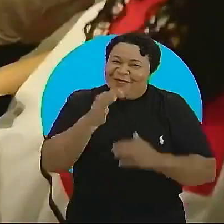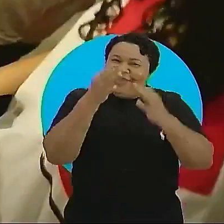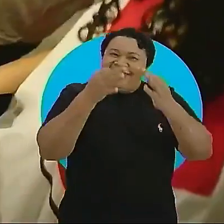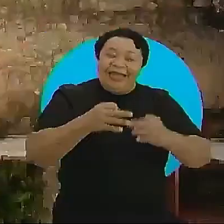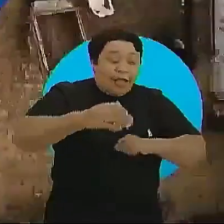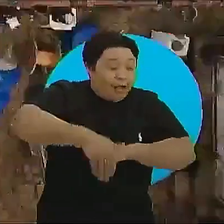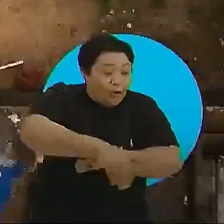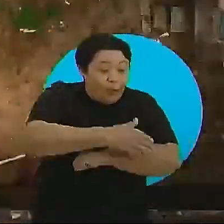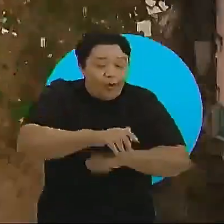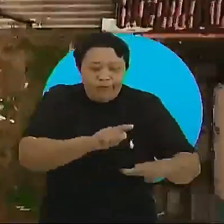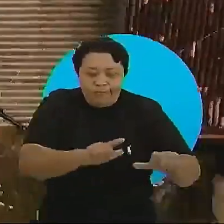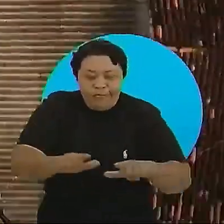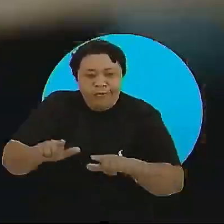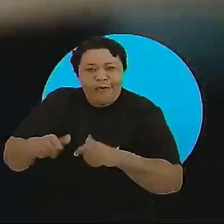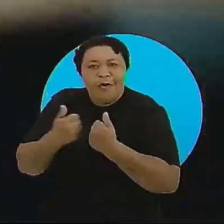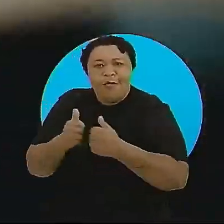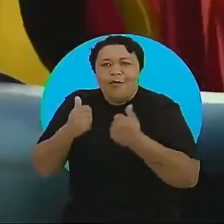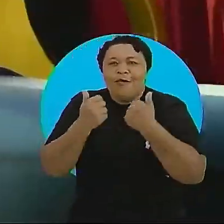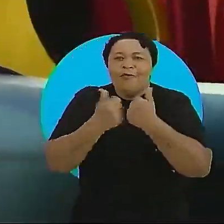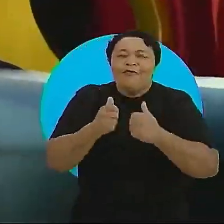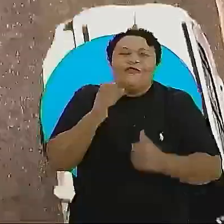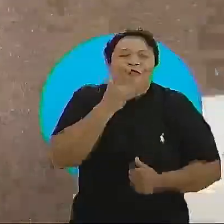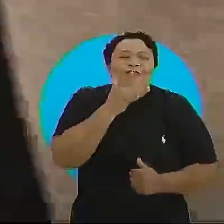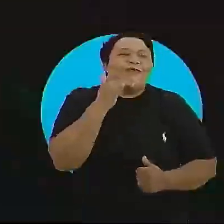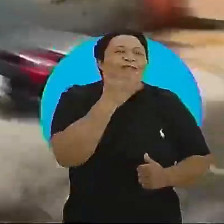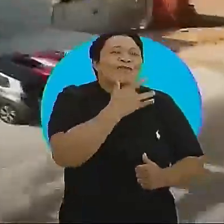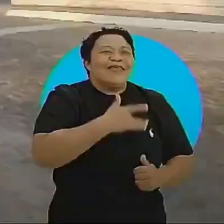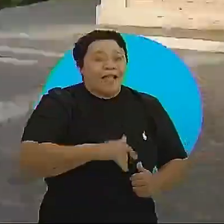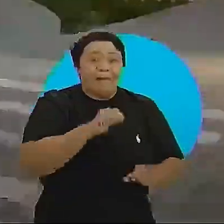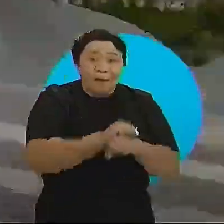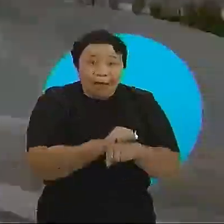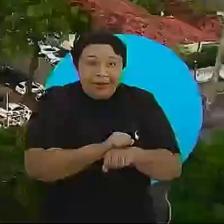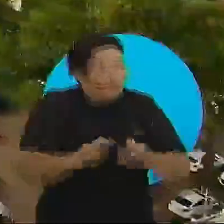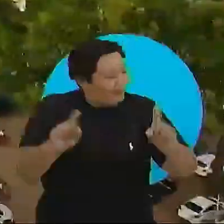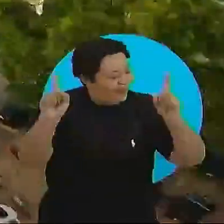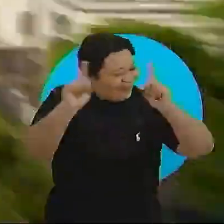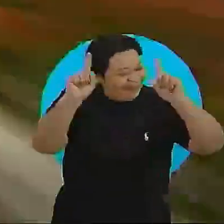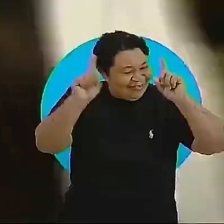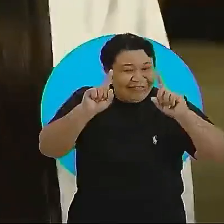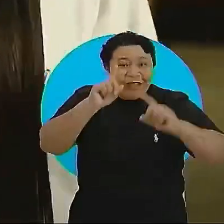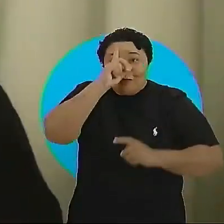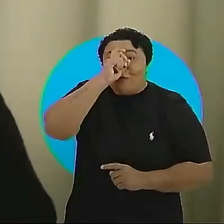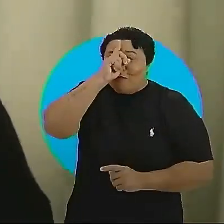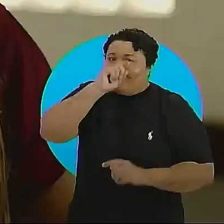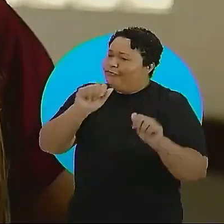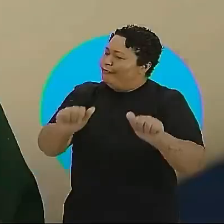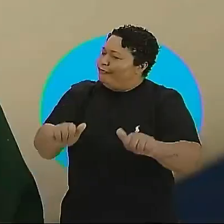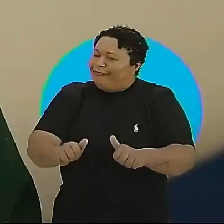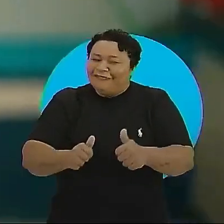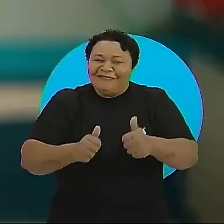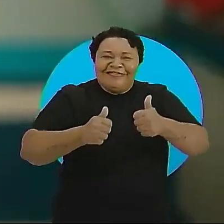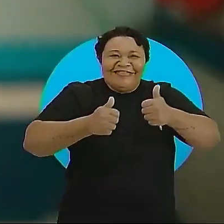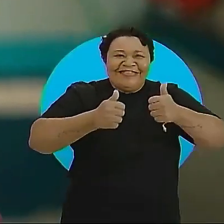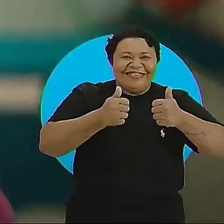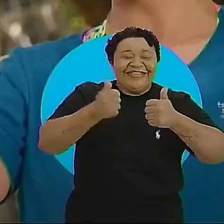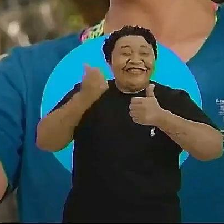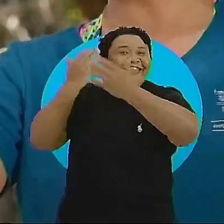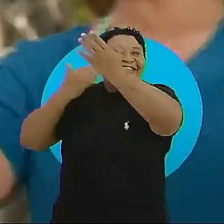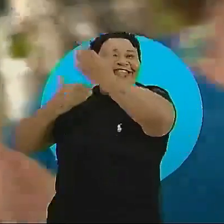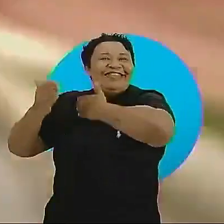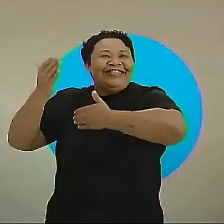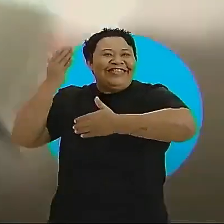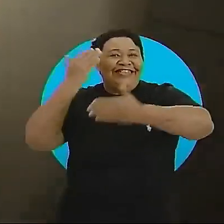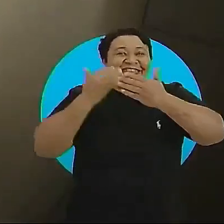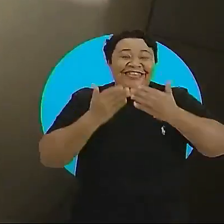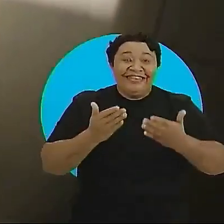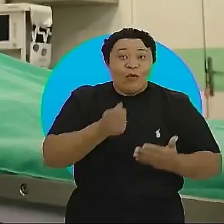Tá na mão, a rua tá calçada, geladinha, um busão. E não para não, o hospital melhorou. O